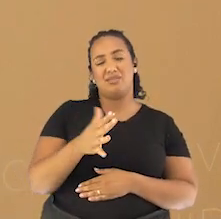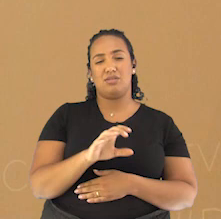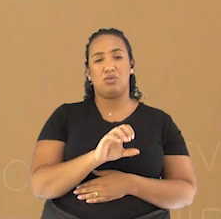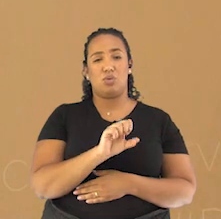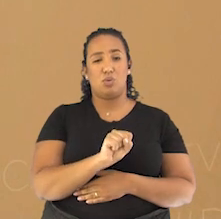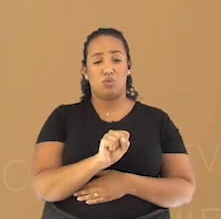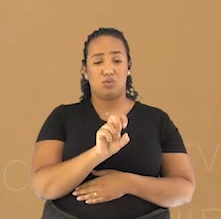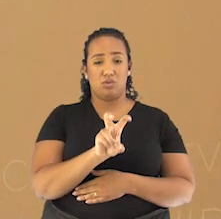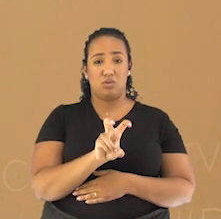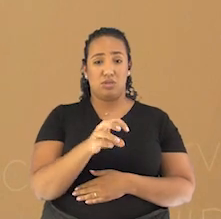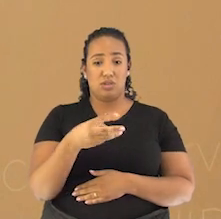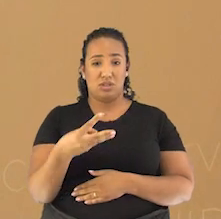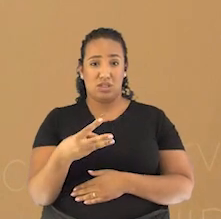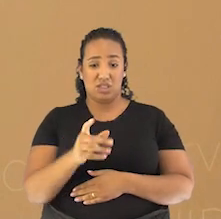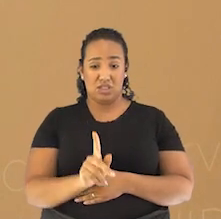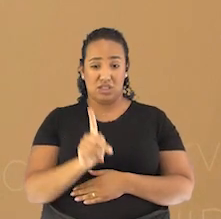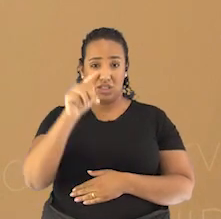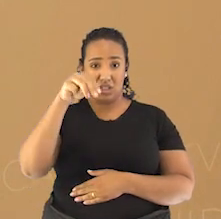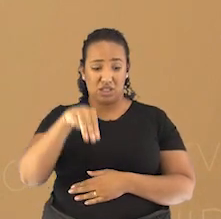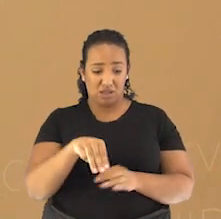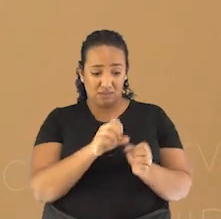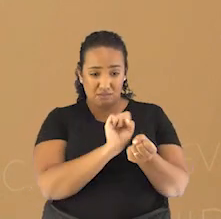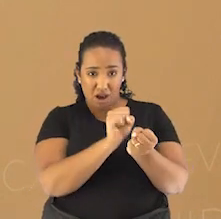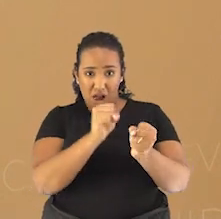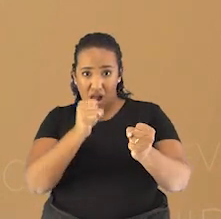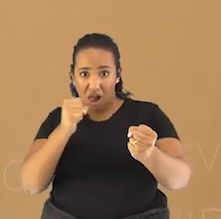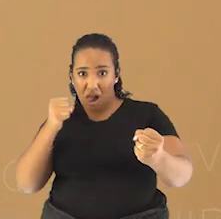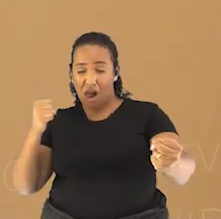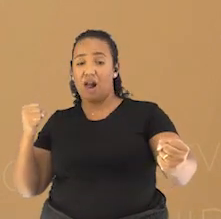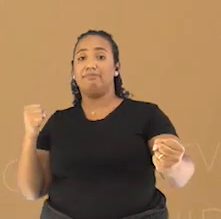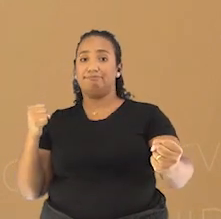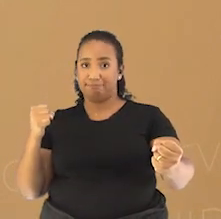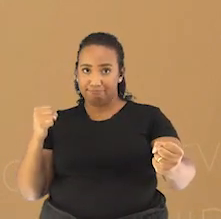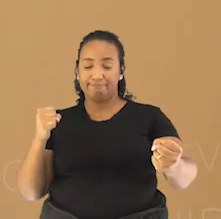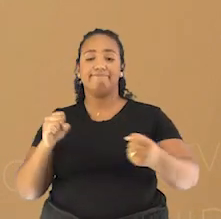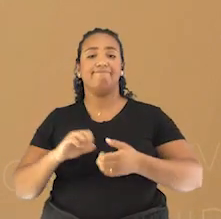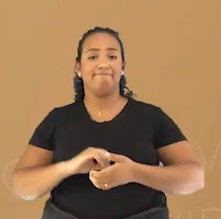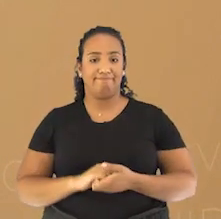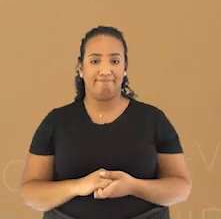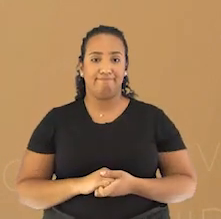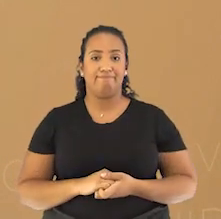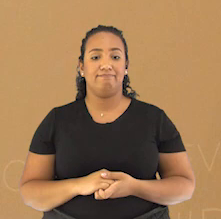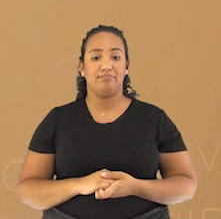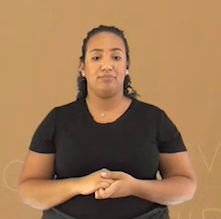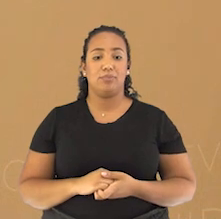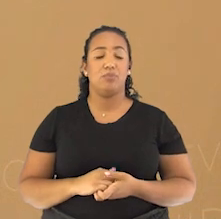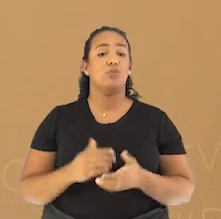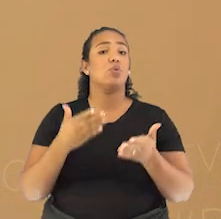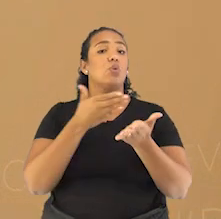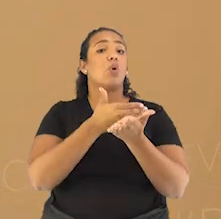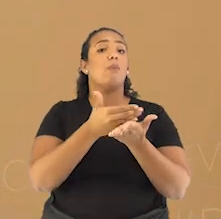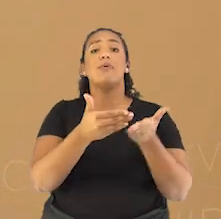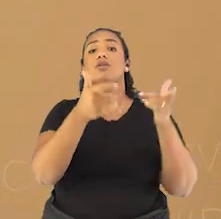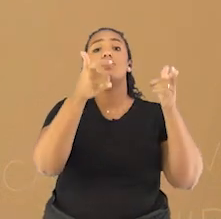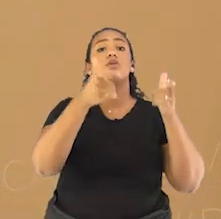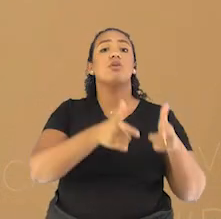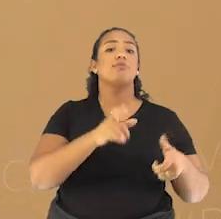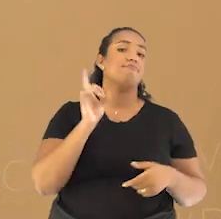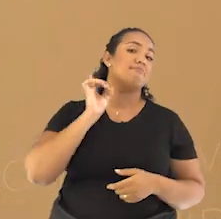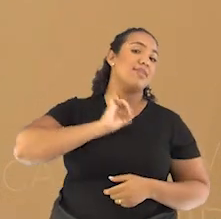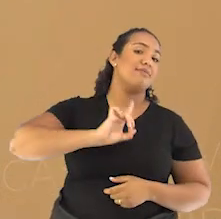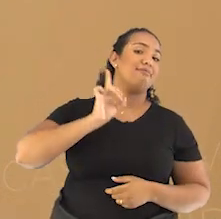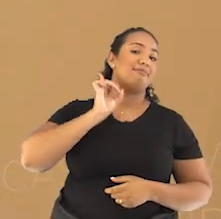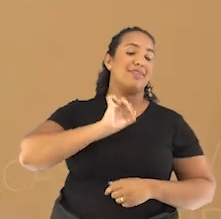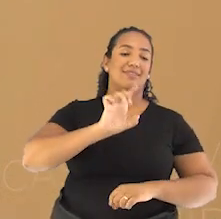853 quilômetros de extensão. Enorme, né? Ele, inclusive, nasce lá em Minas Gerais, outro